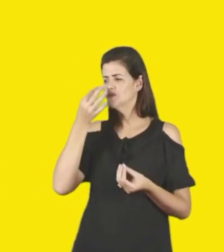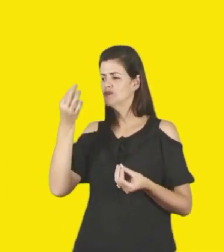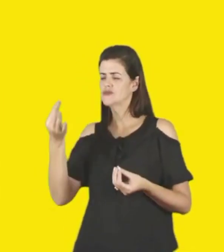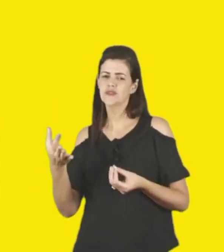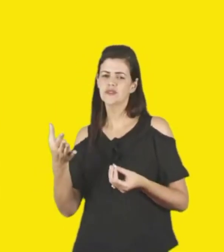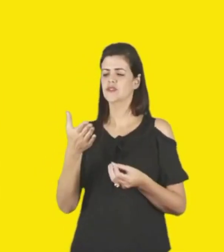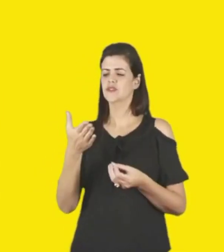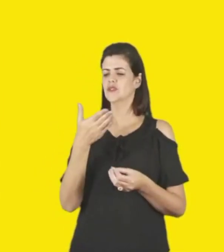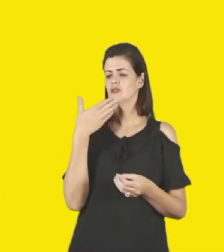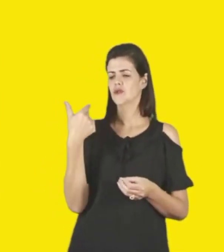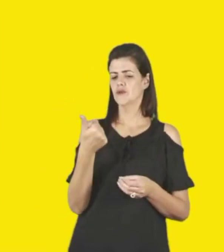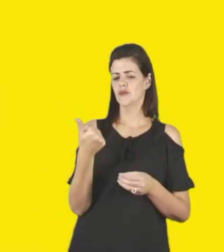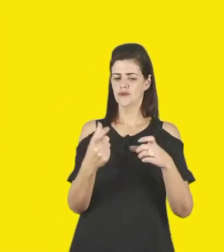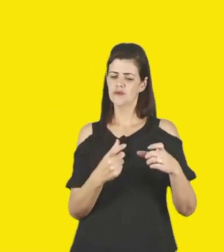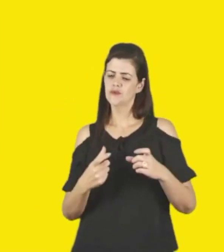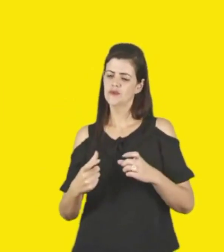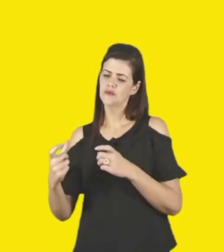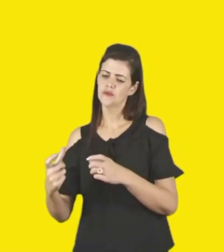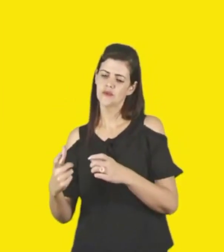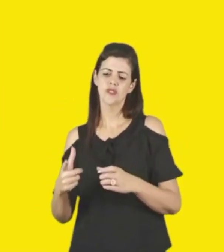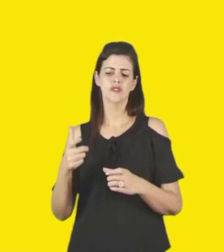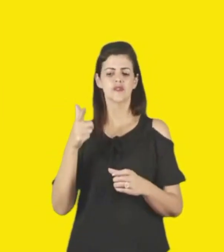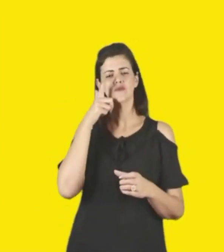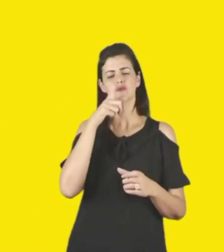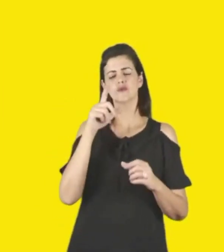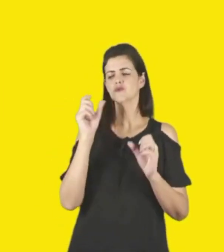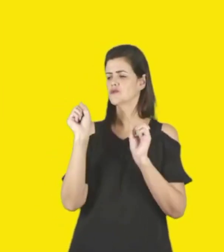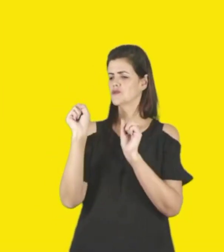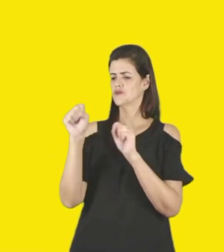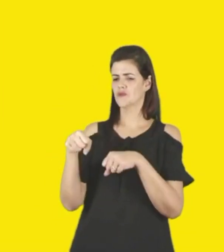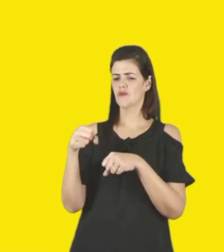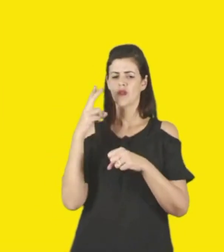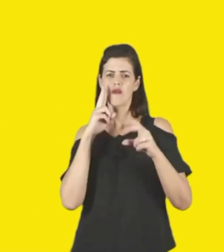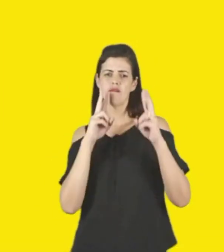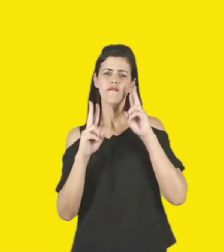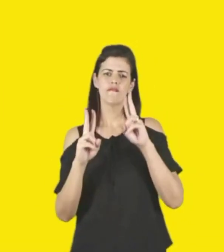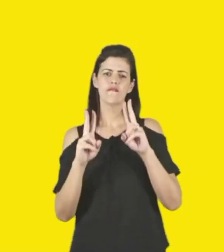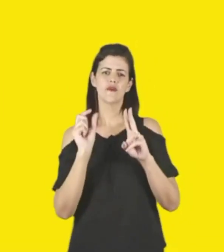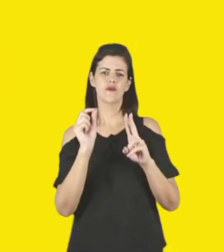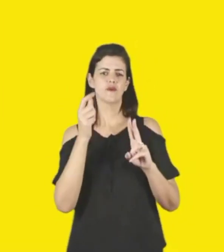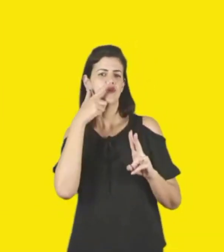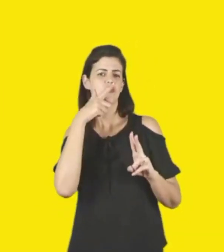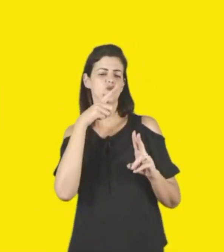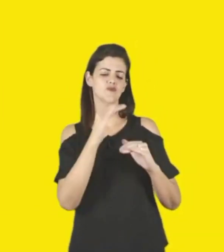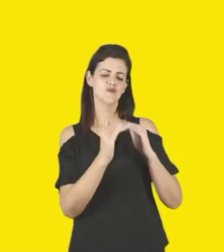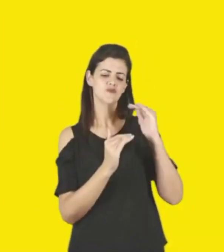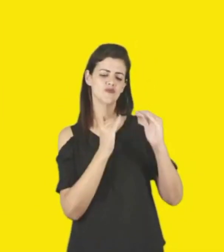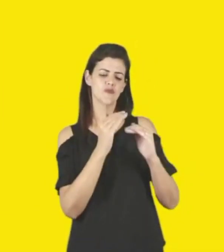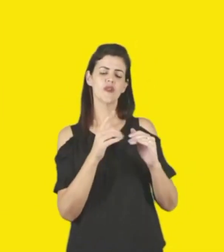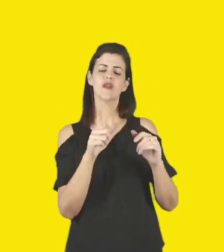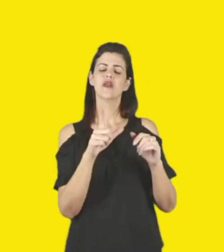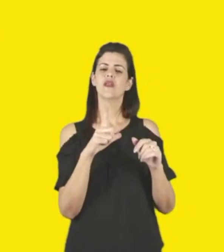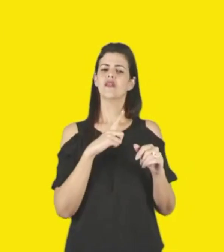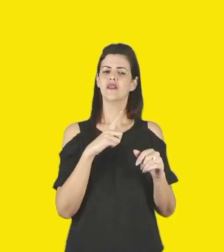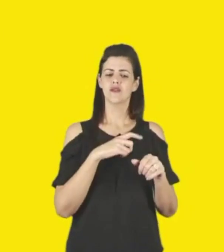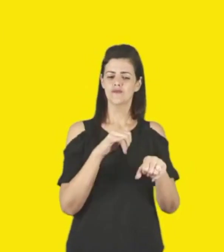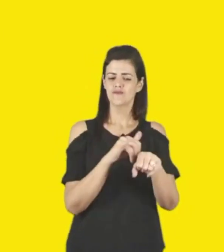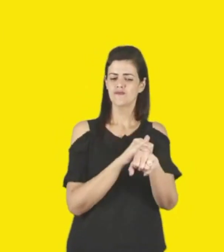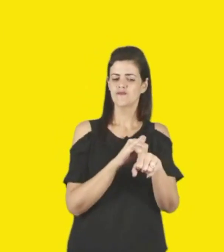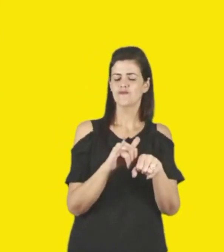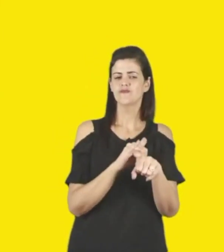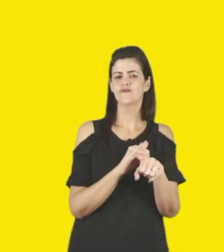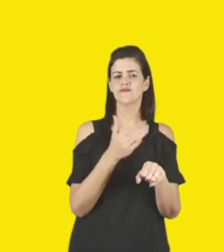conversam, verificam quais as possibilidades, verificam, trabalham toda essa estrutura necessária para que também,